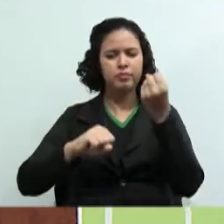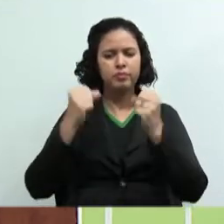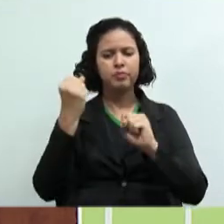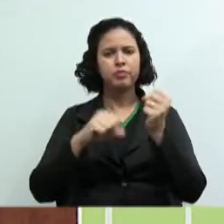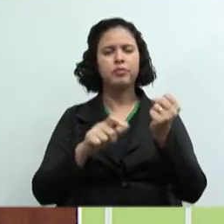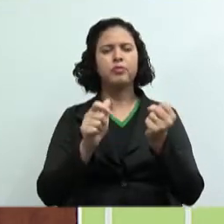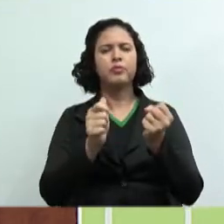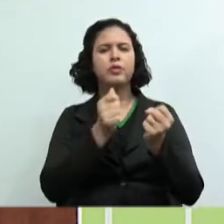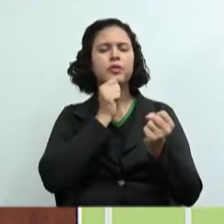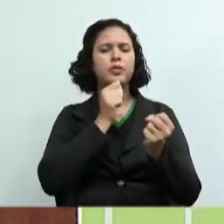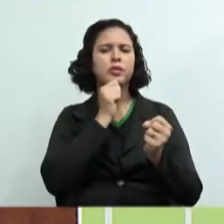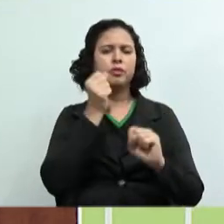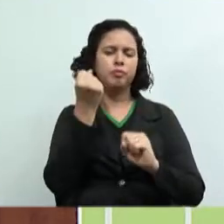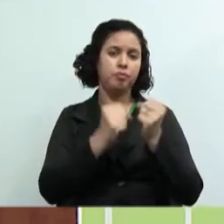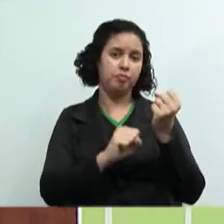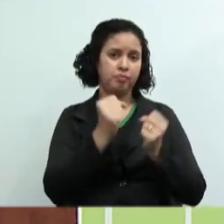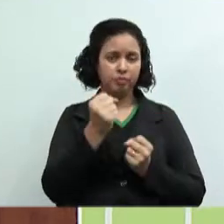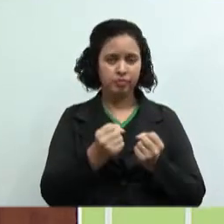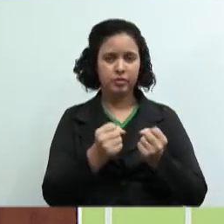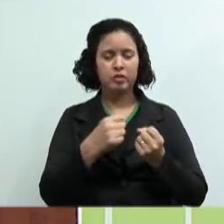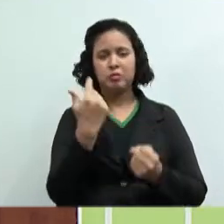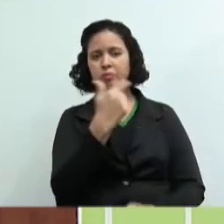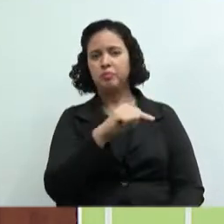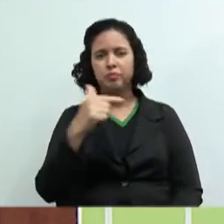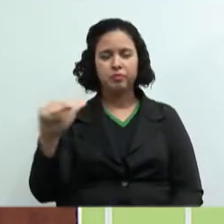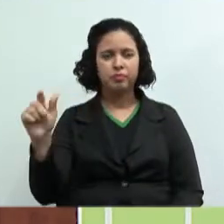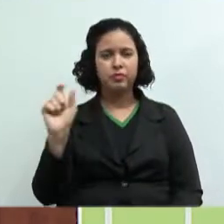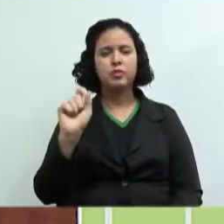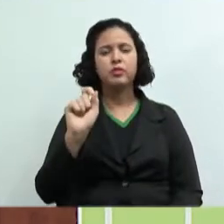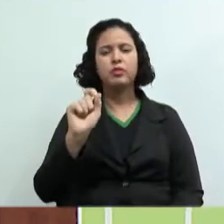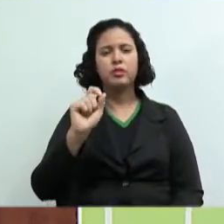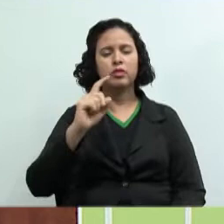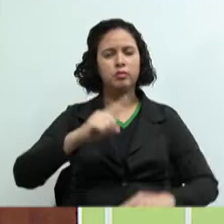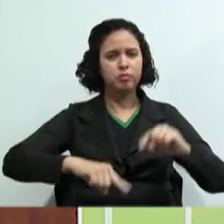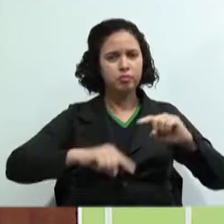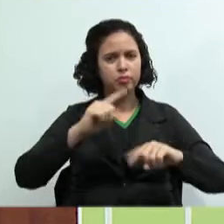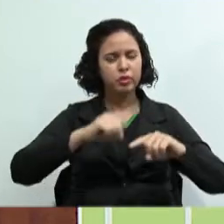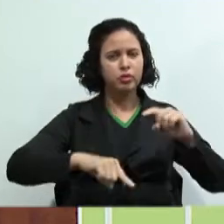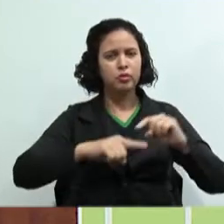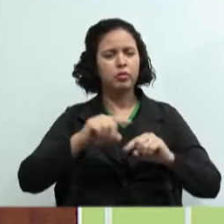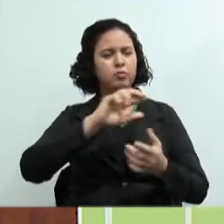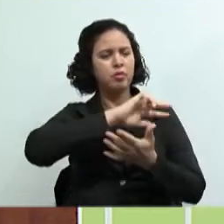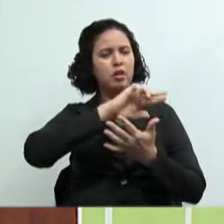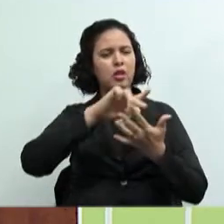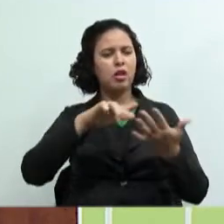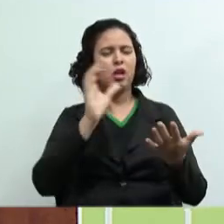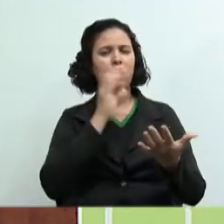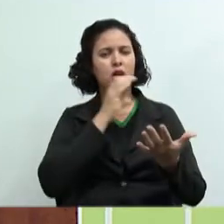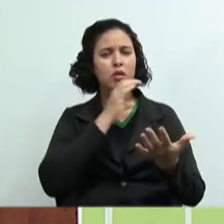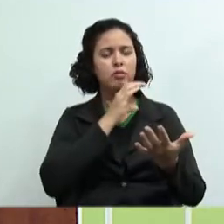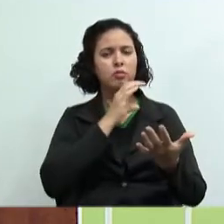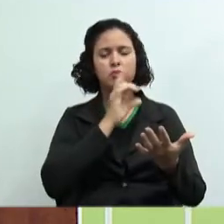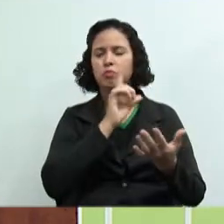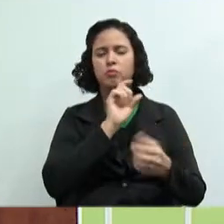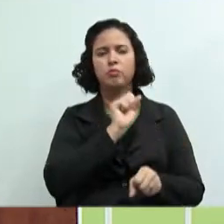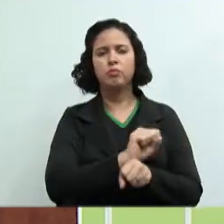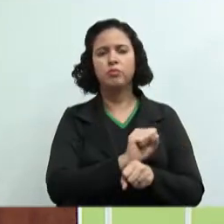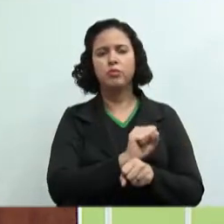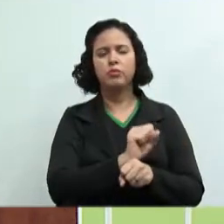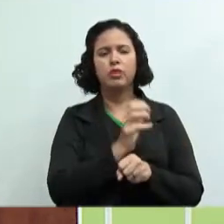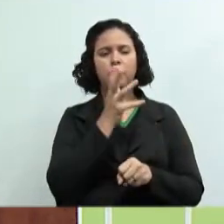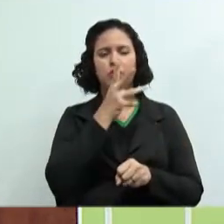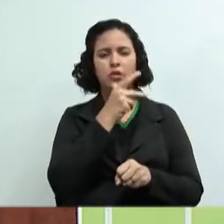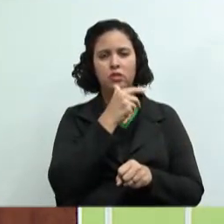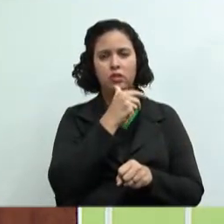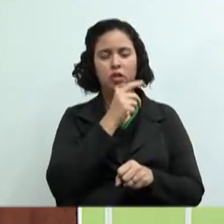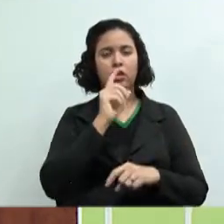as máquinas. O que que acontecia? Então não tinha essa produção em grande escala. Foi a partir do momento que, a partir do